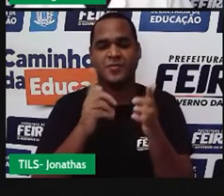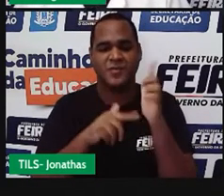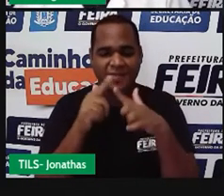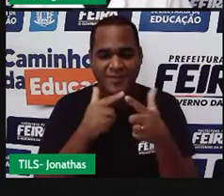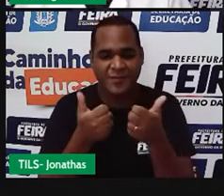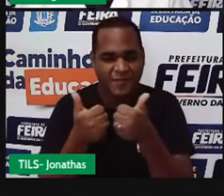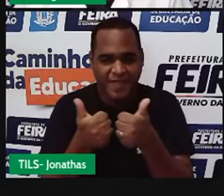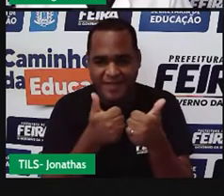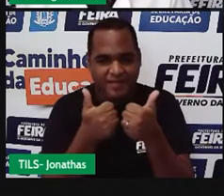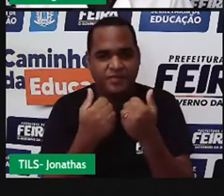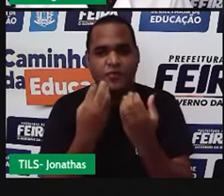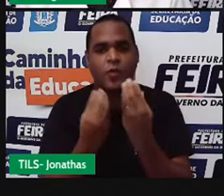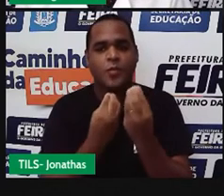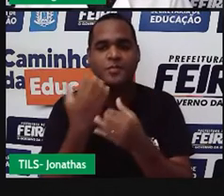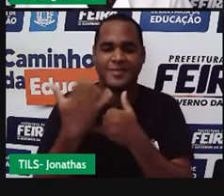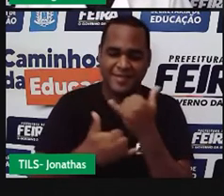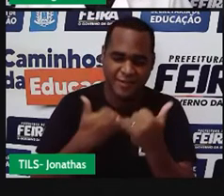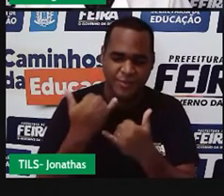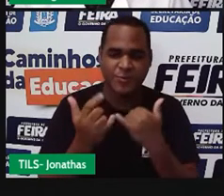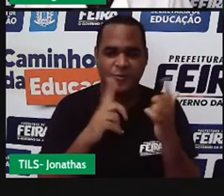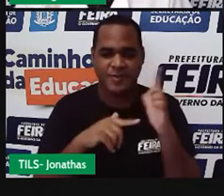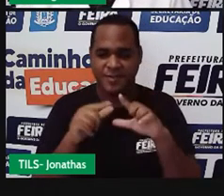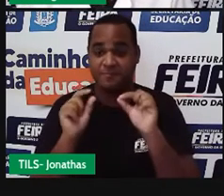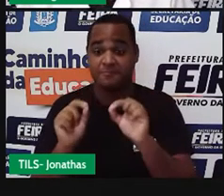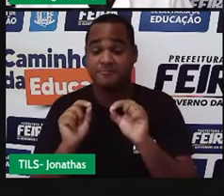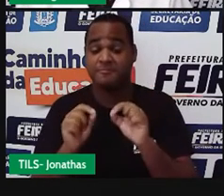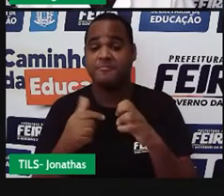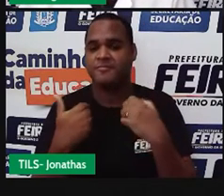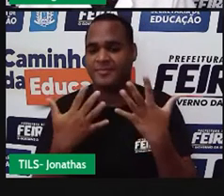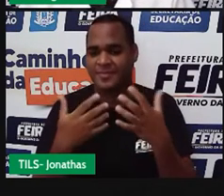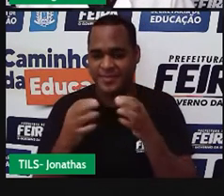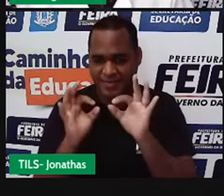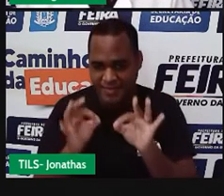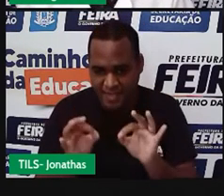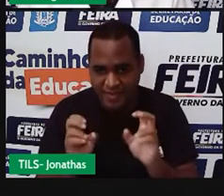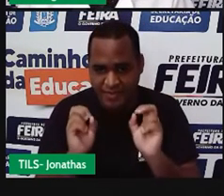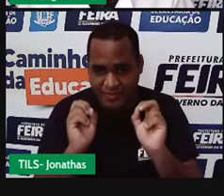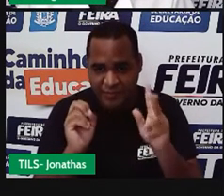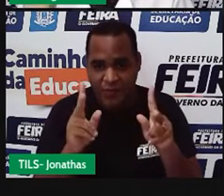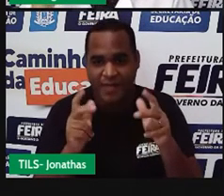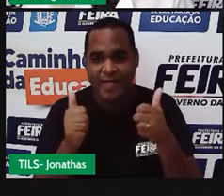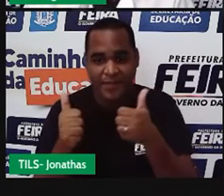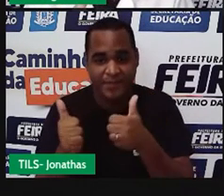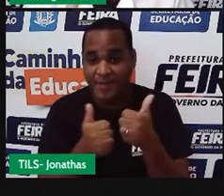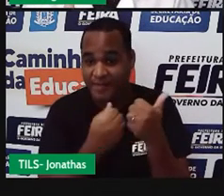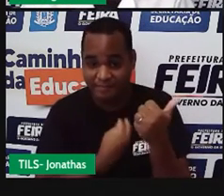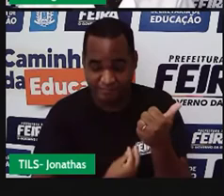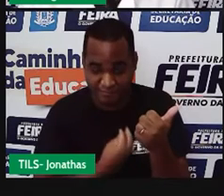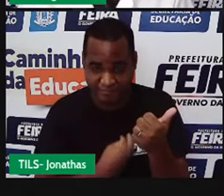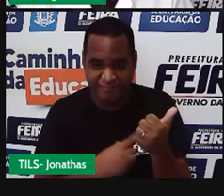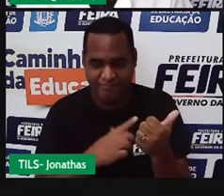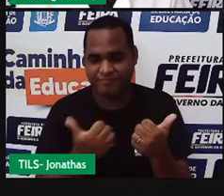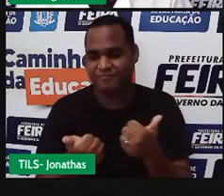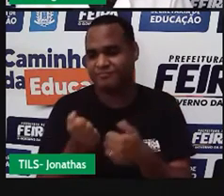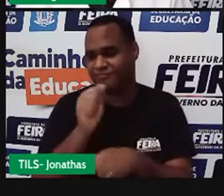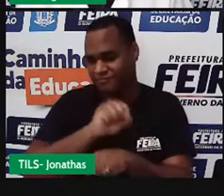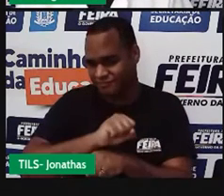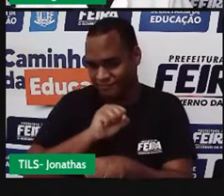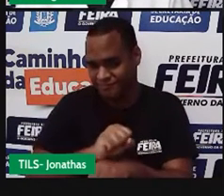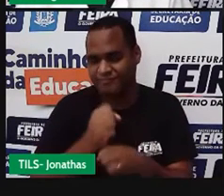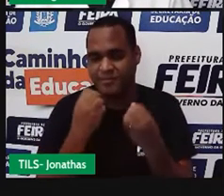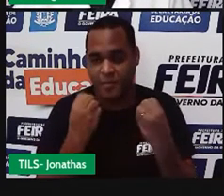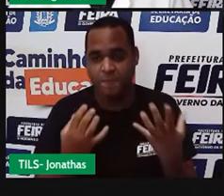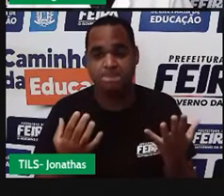quantidade de brinquedos. Certo? Beleza? Até aí tudo bem? Espero que sim. Então, vamos lá.